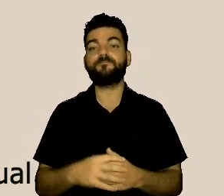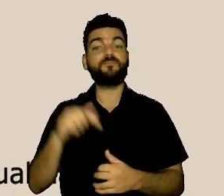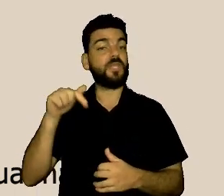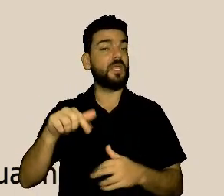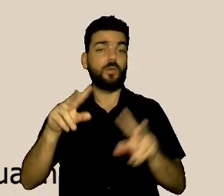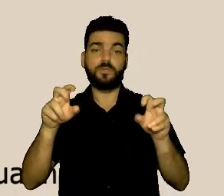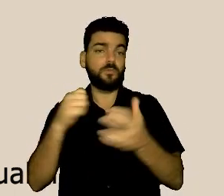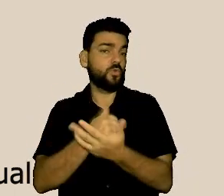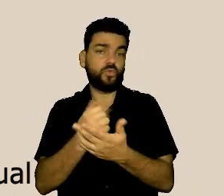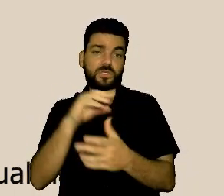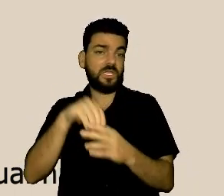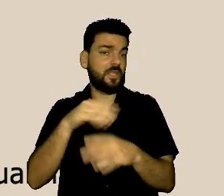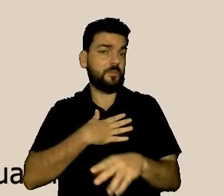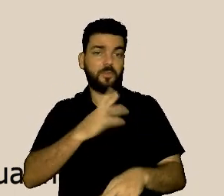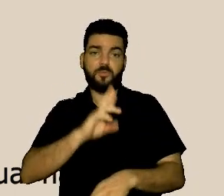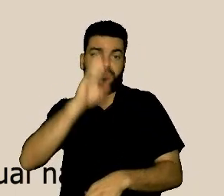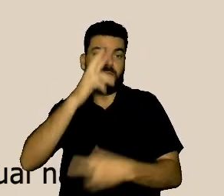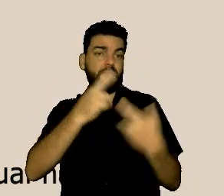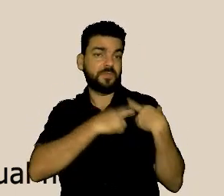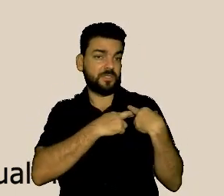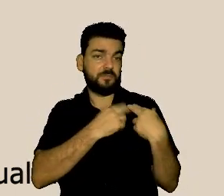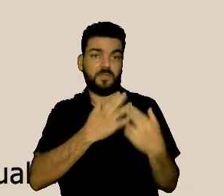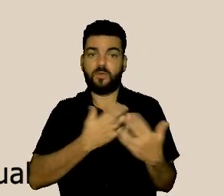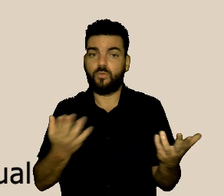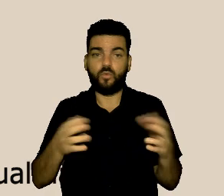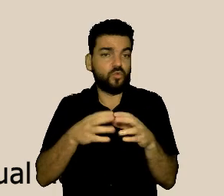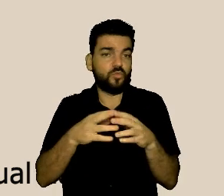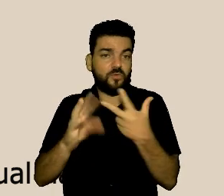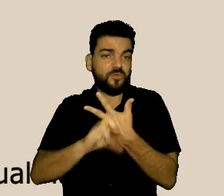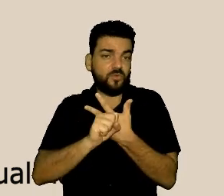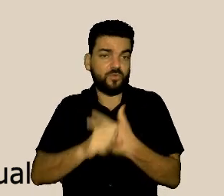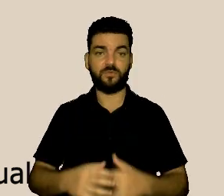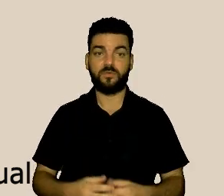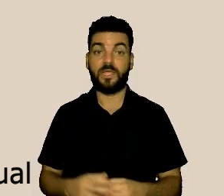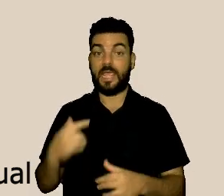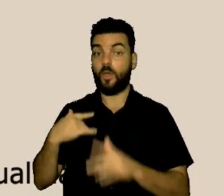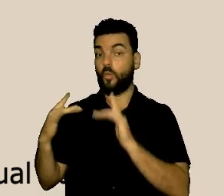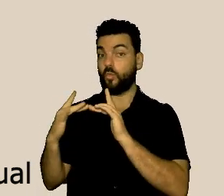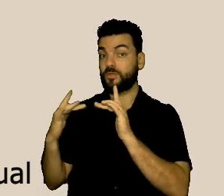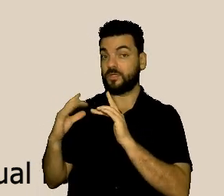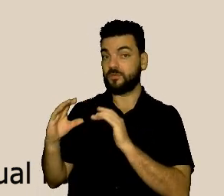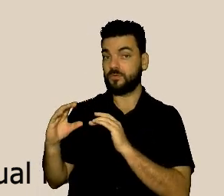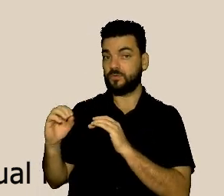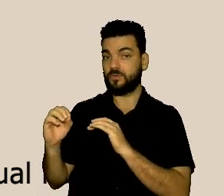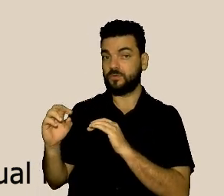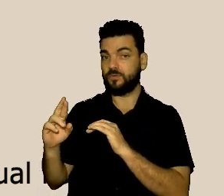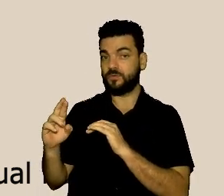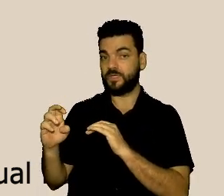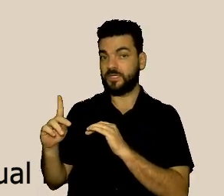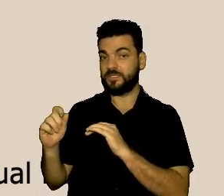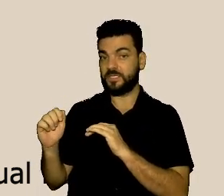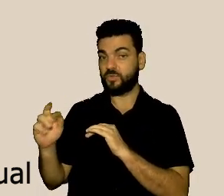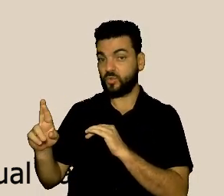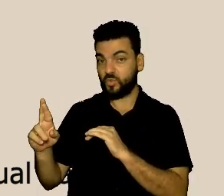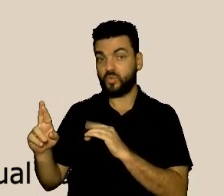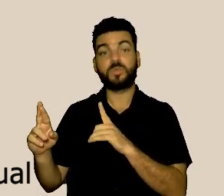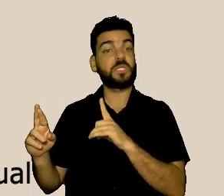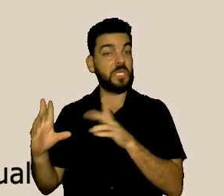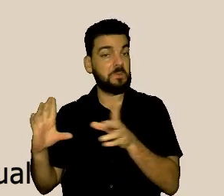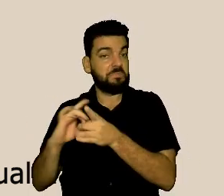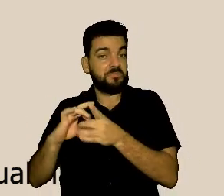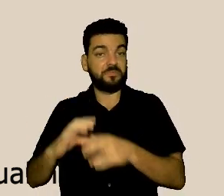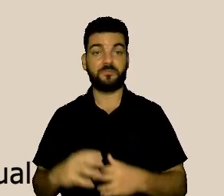corregidoria, quanto com a nossa auditoria e com a nossa unidade de integridade, de promoção da